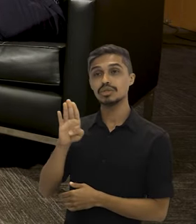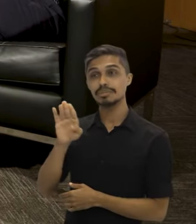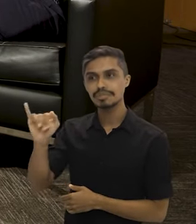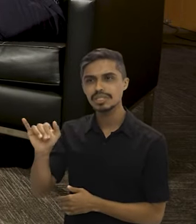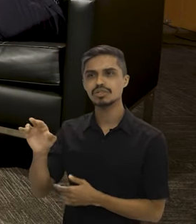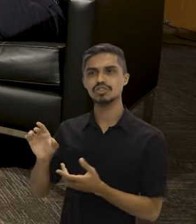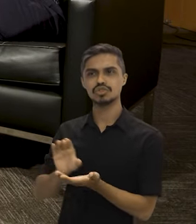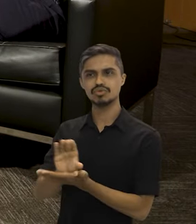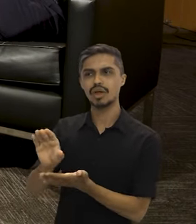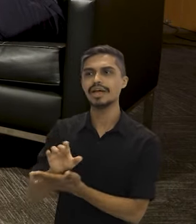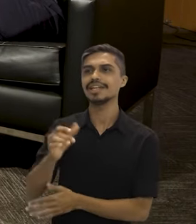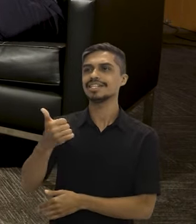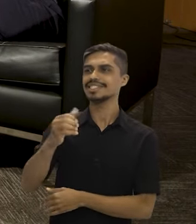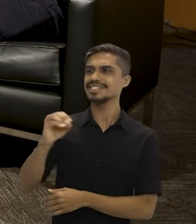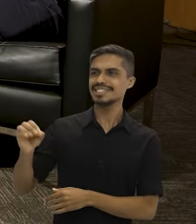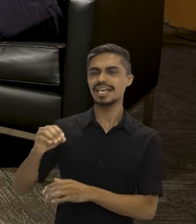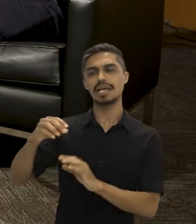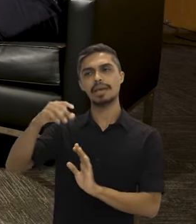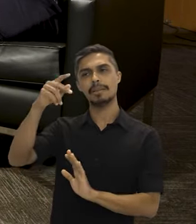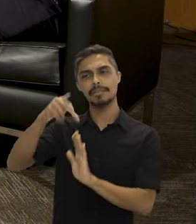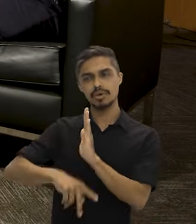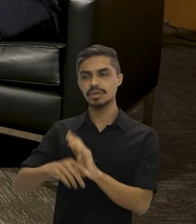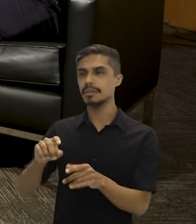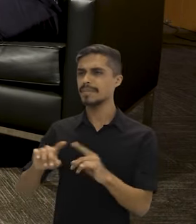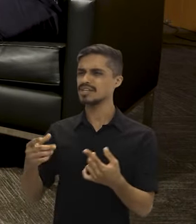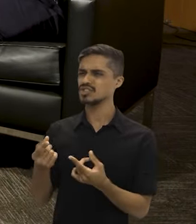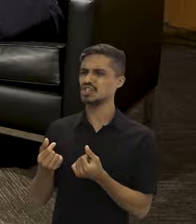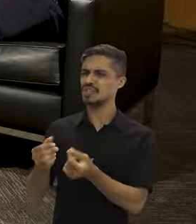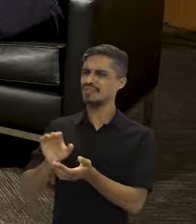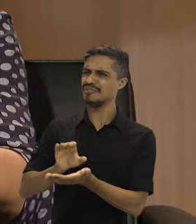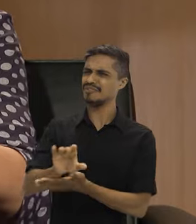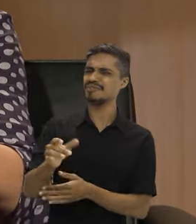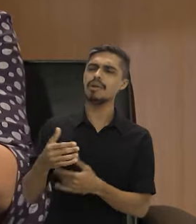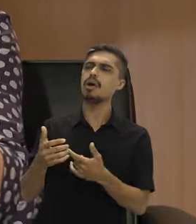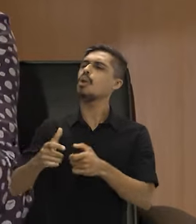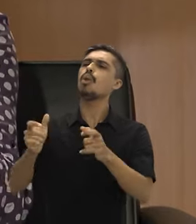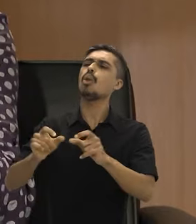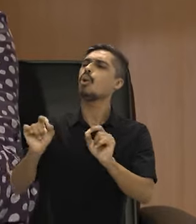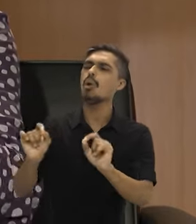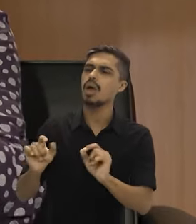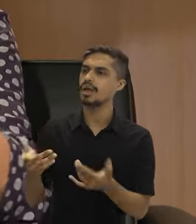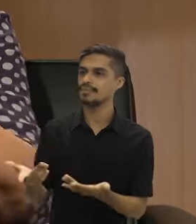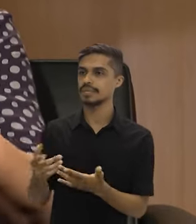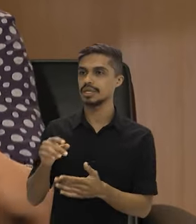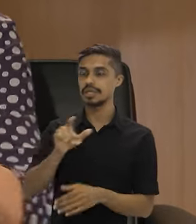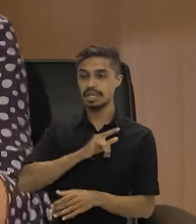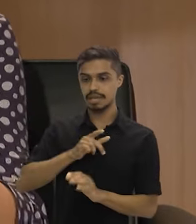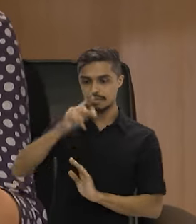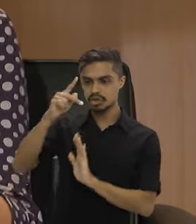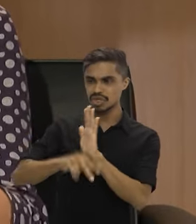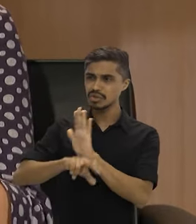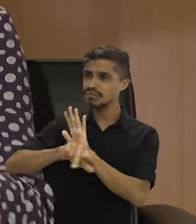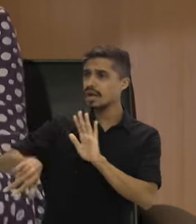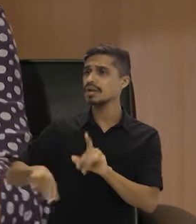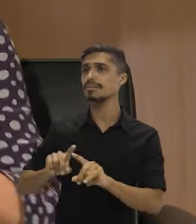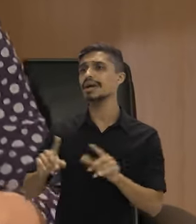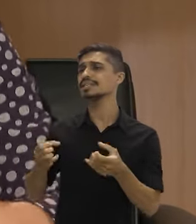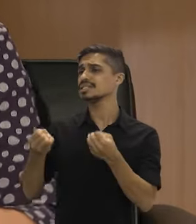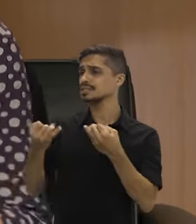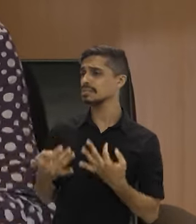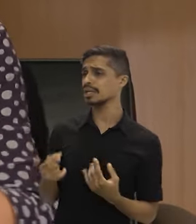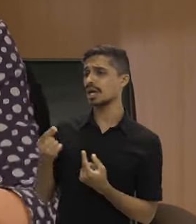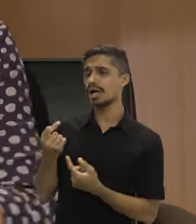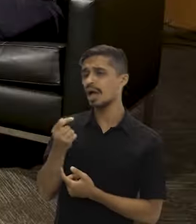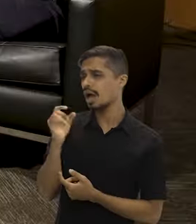100 projetos, né? Para onde vai esse dinheiro todo? A senhora falou do plano de ação. São inúmeros projetos.